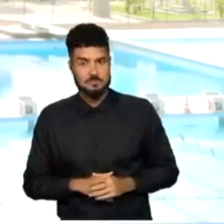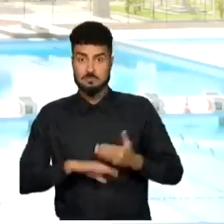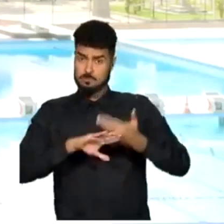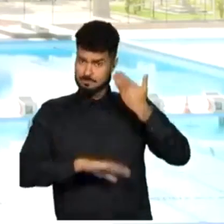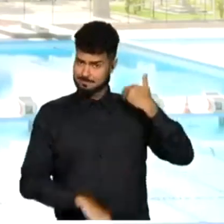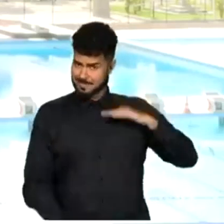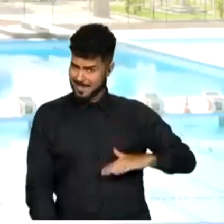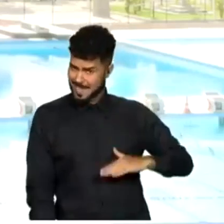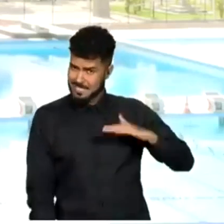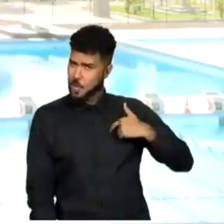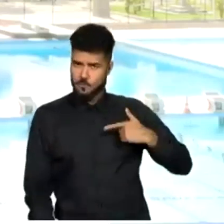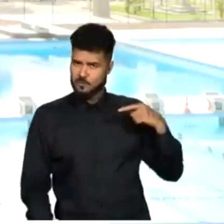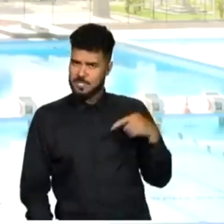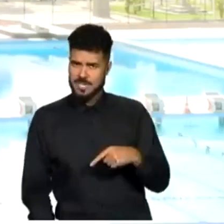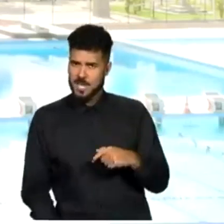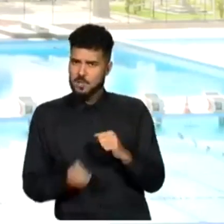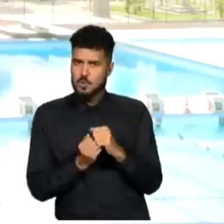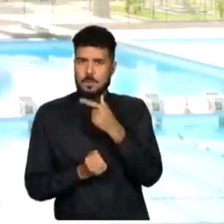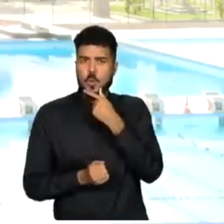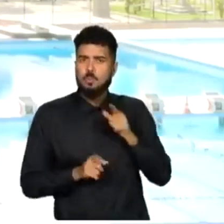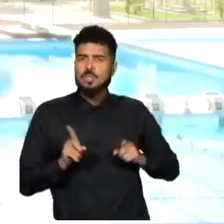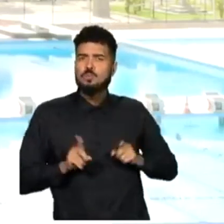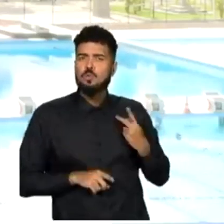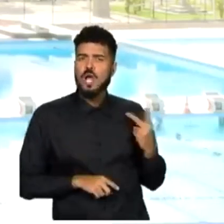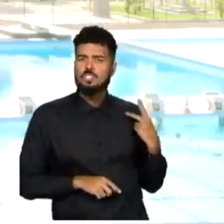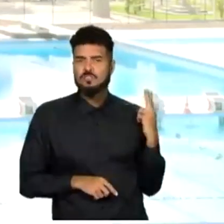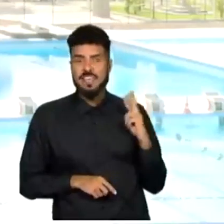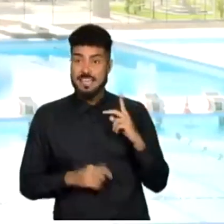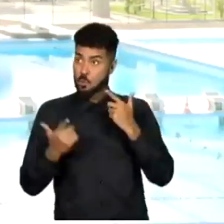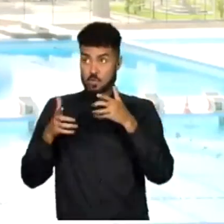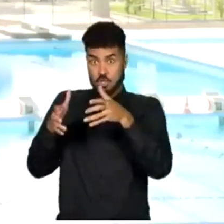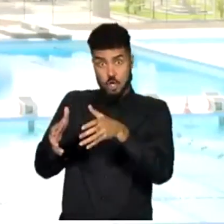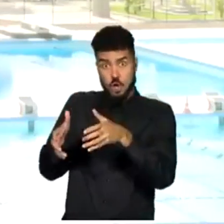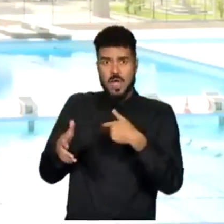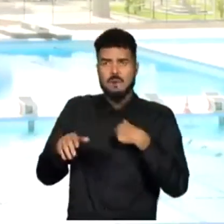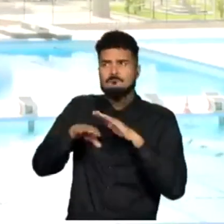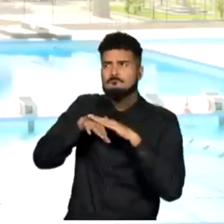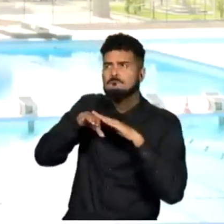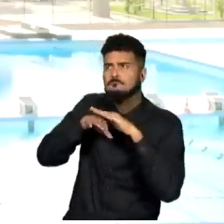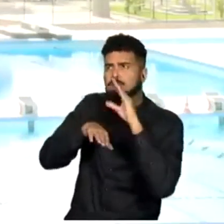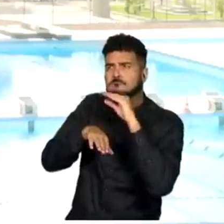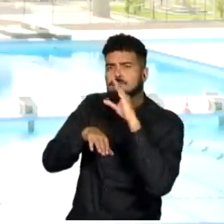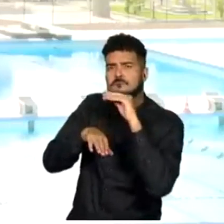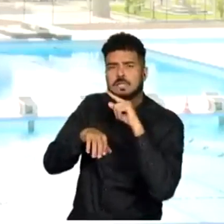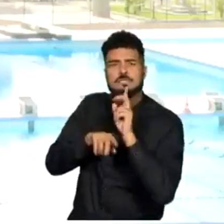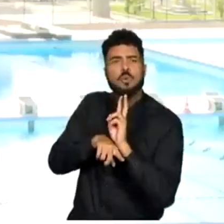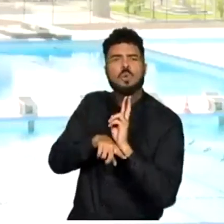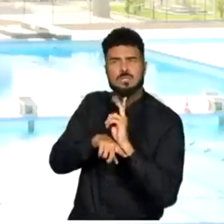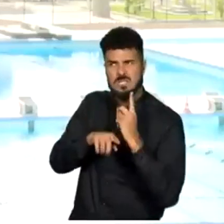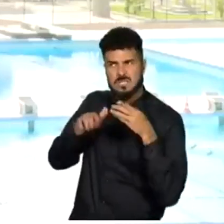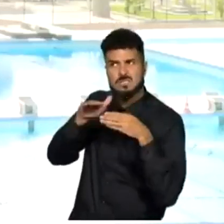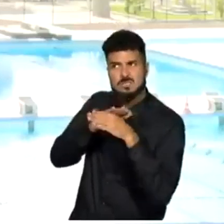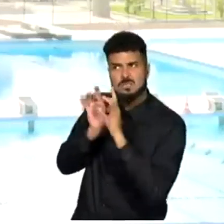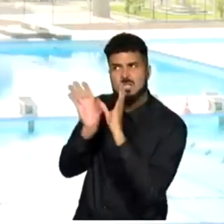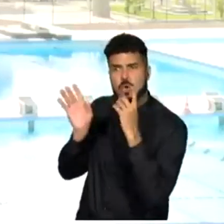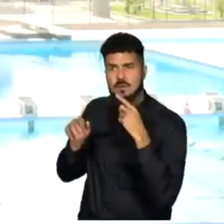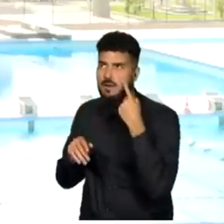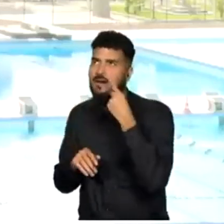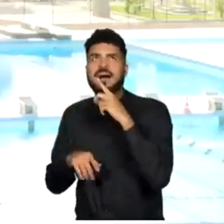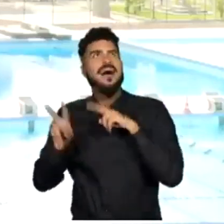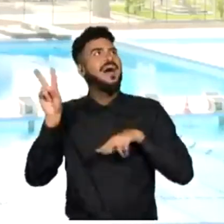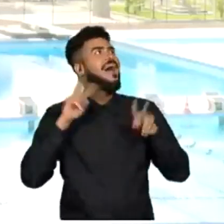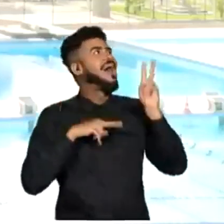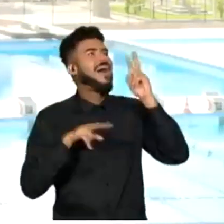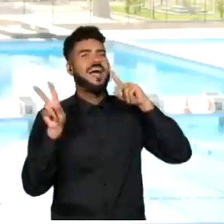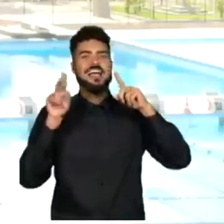chegar um pouco mais para frente, não sei, botar junto com a do Dinamite, acho que dá para fazer, valeu meus amigos, muito obrigado aí, se você acompanhou o vídeo aqui, até